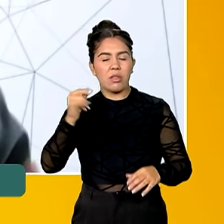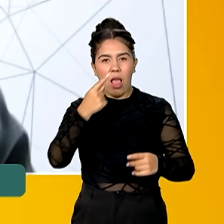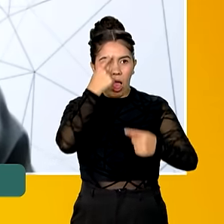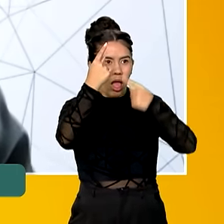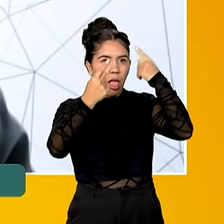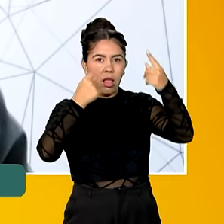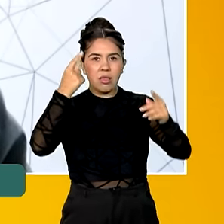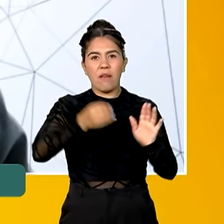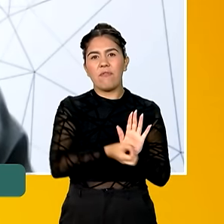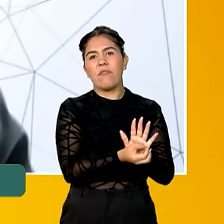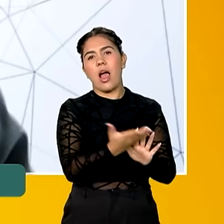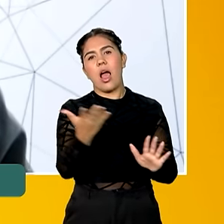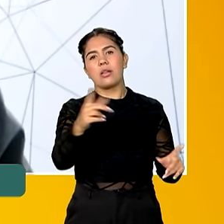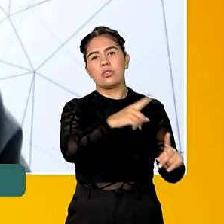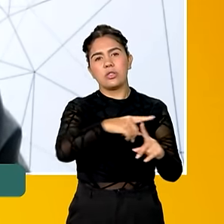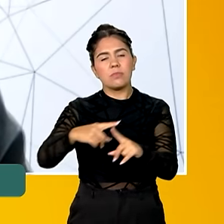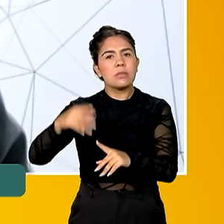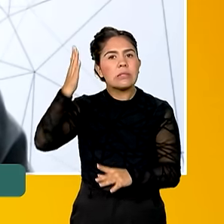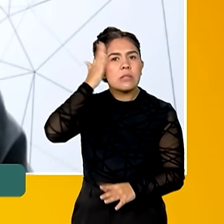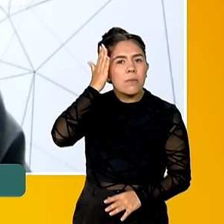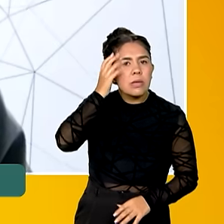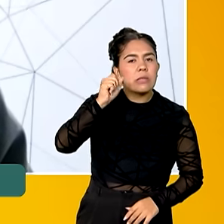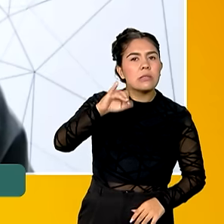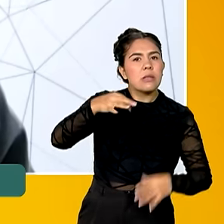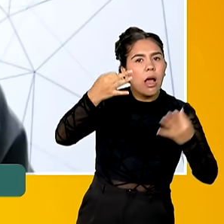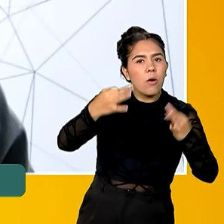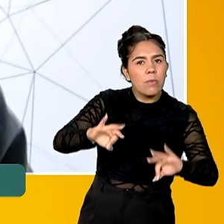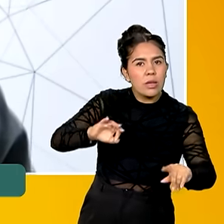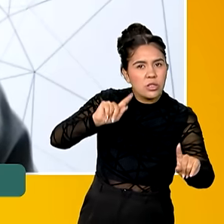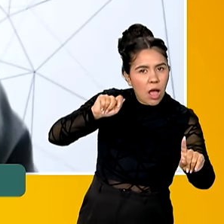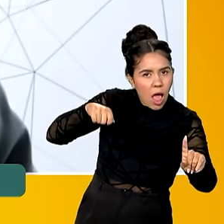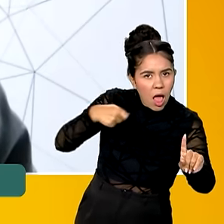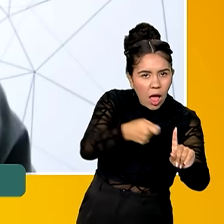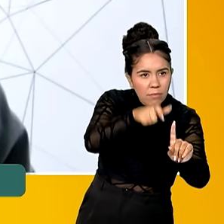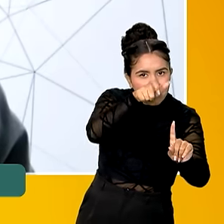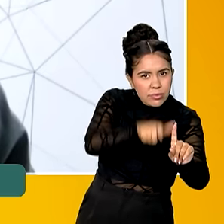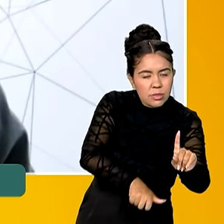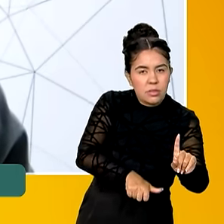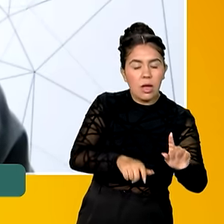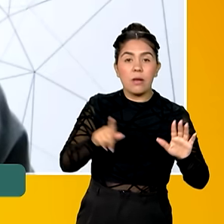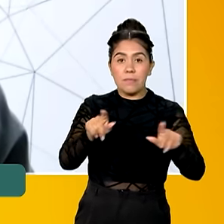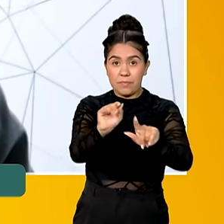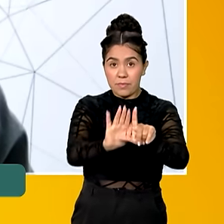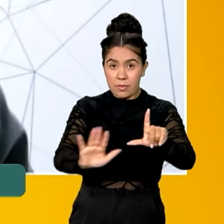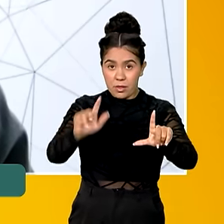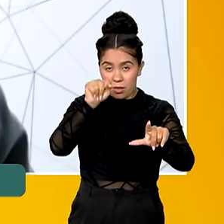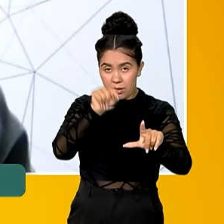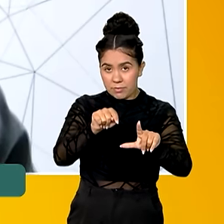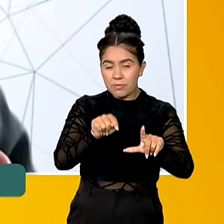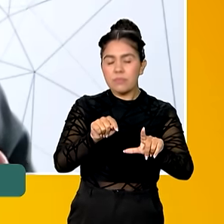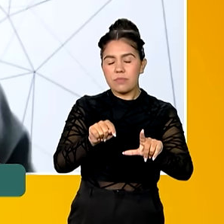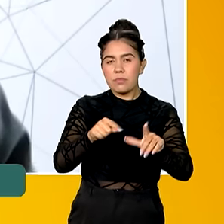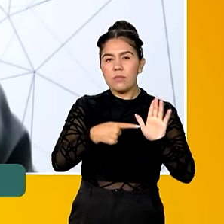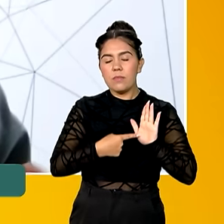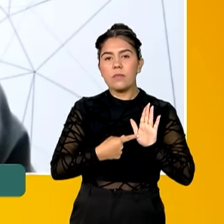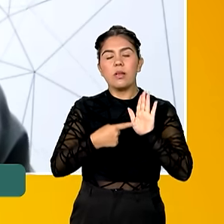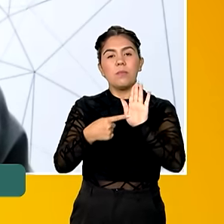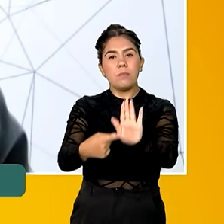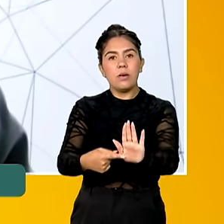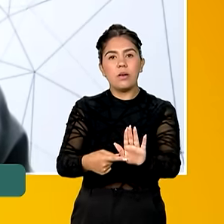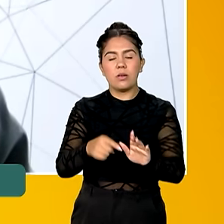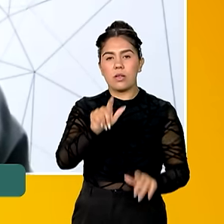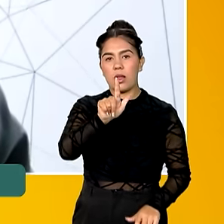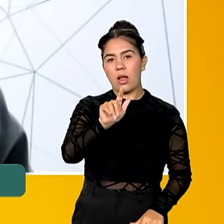voltar para aquele cenário de ter um monte de usuário, um monte de senha. Na própria página da Estratégia Nacional de Governo Digital, no endereço gov